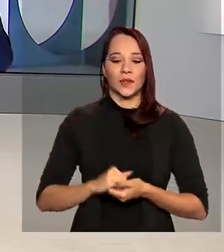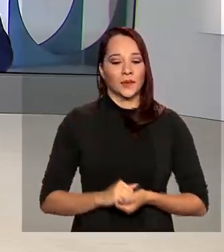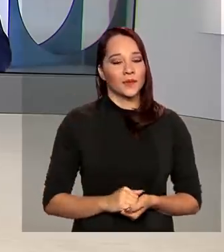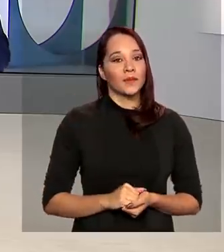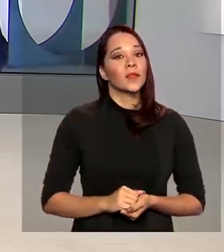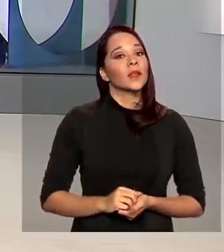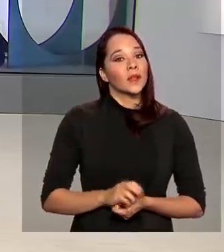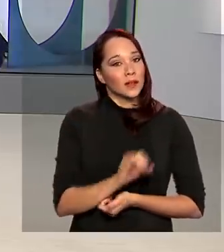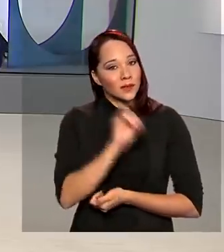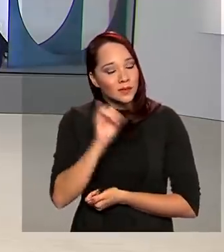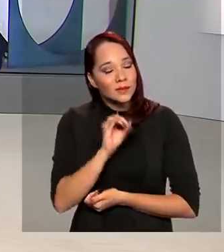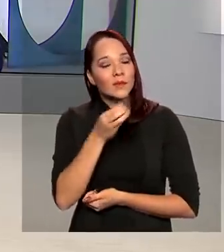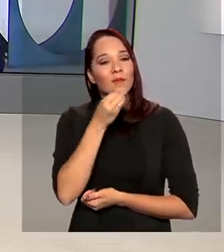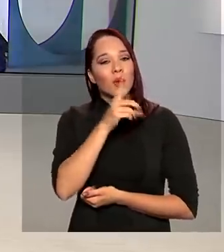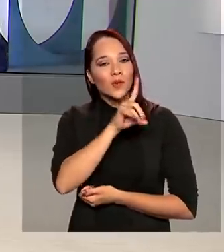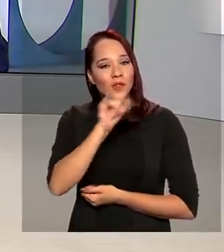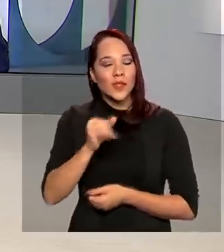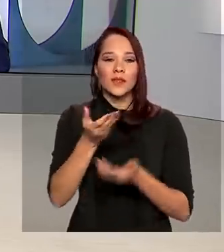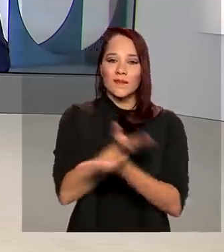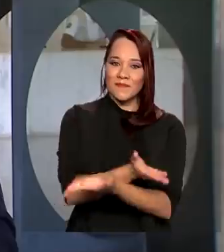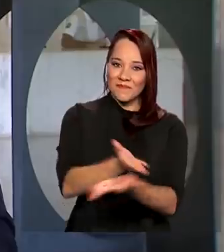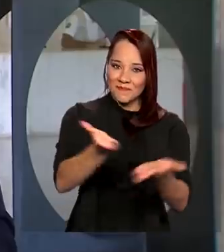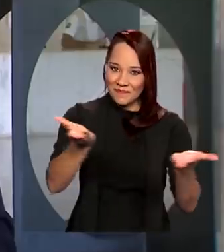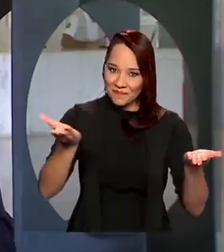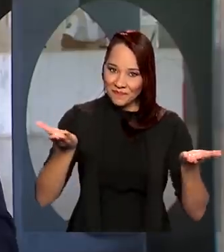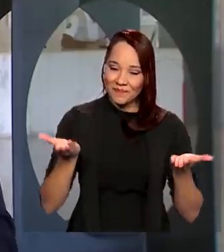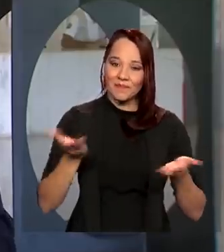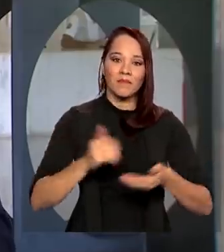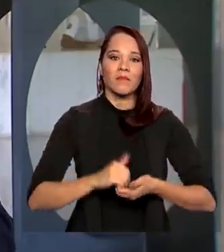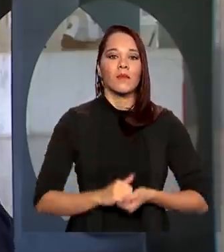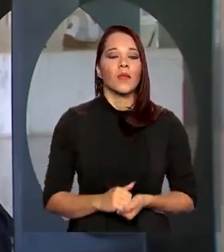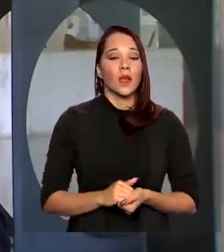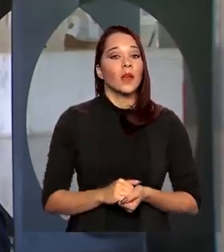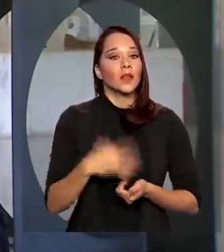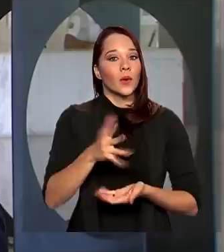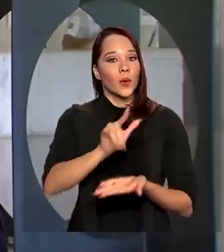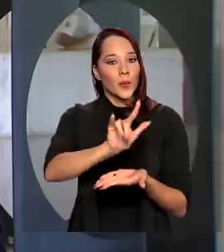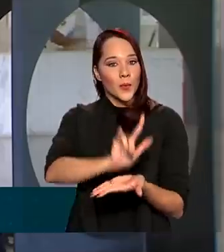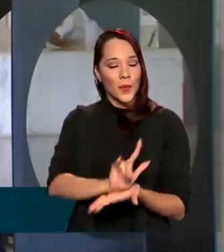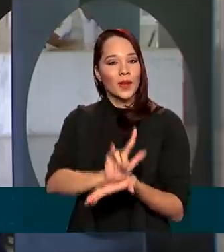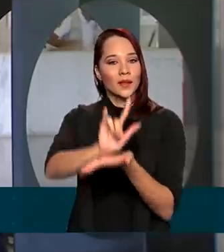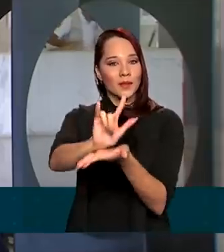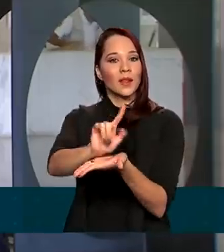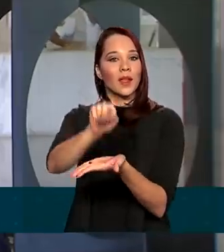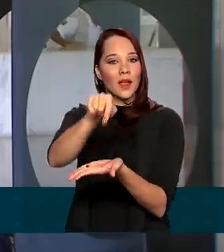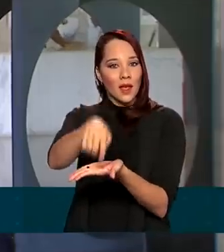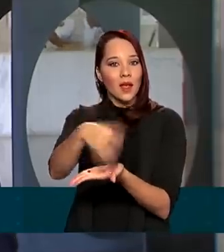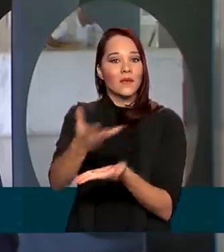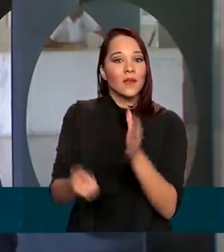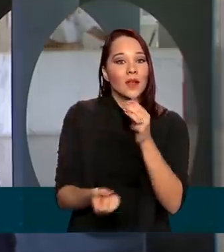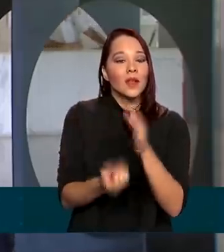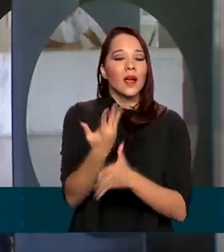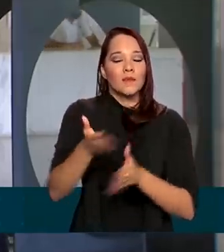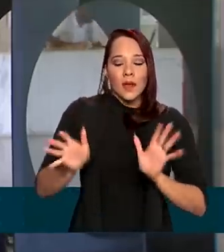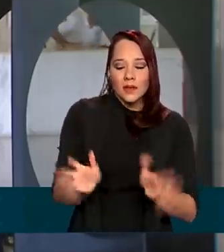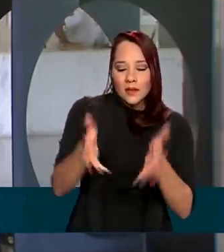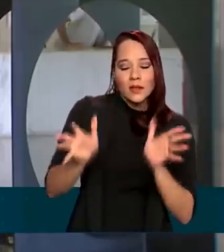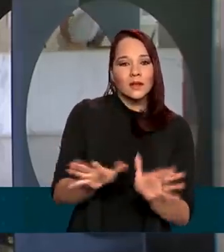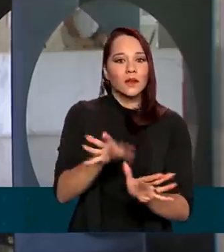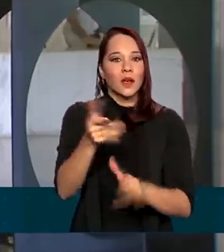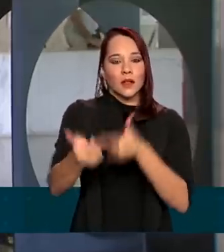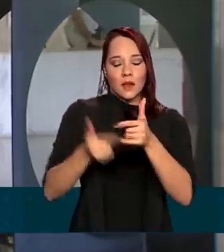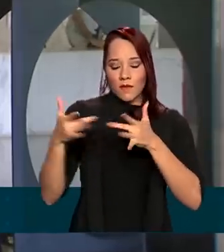Olá, Renata. Bom dia para você. Bom dia a todos que nos acompanham. O Pátria Voluntária foi criado para incentivar o trabalho